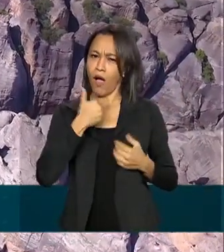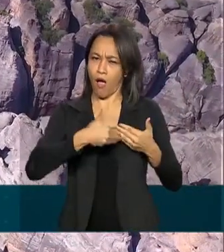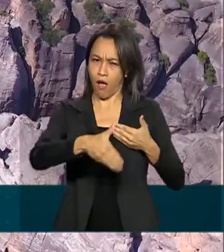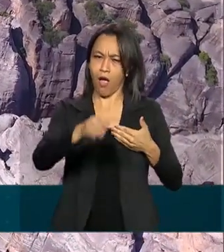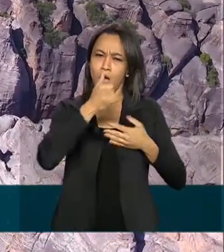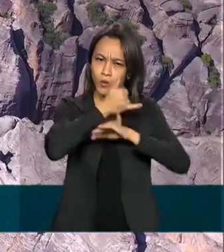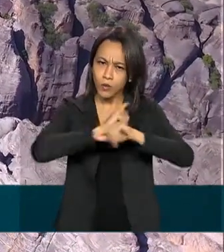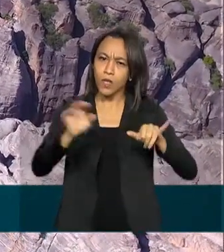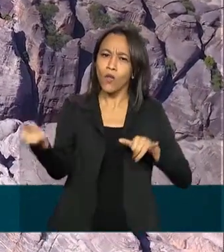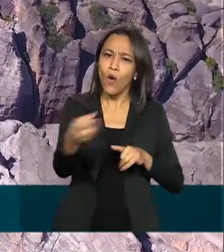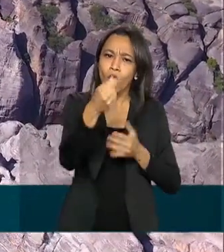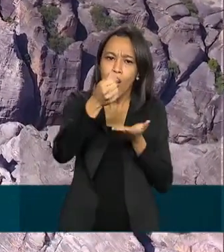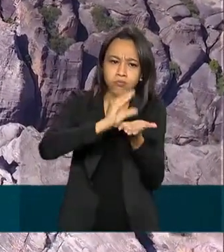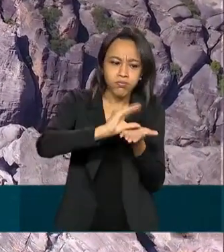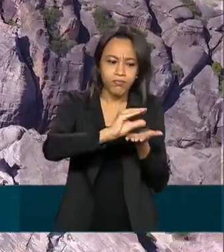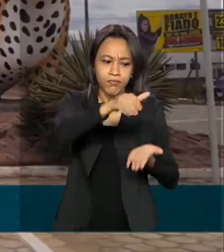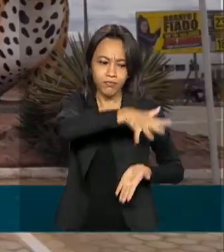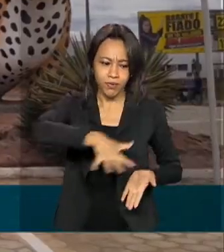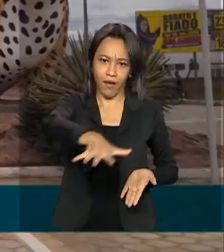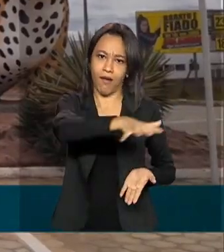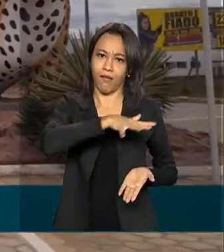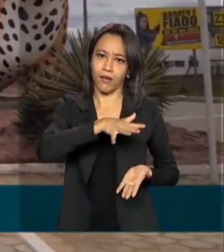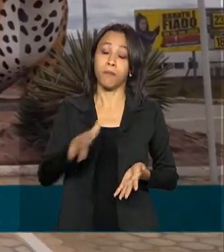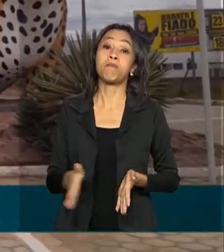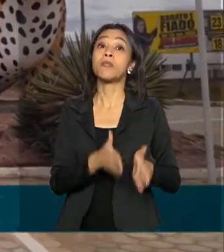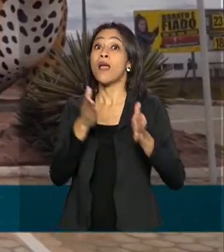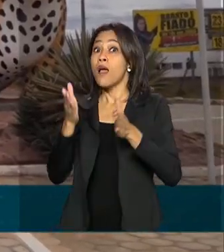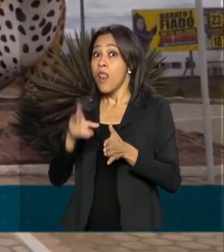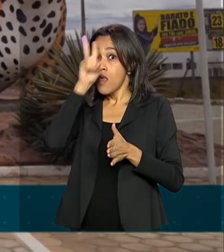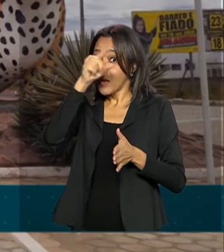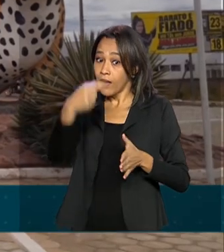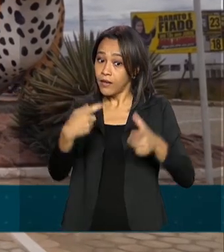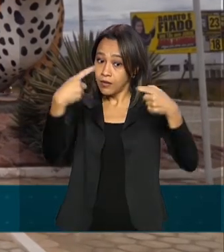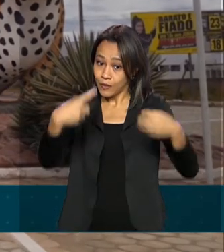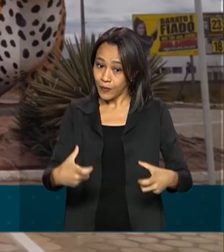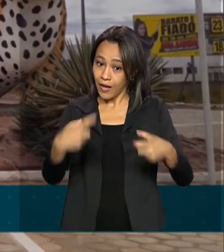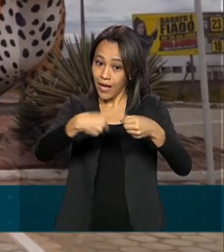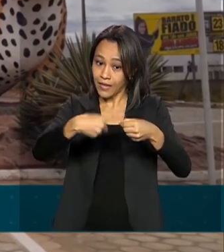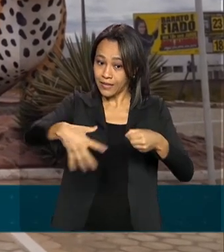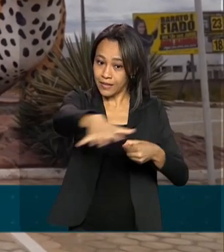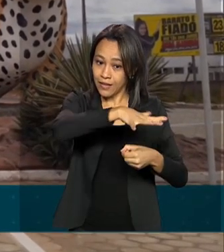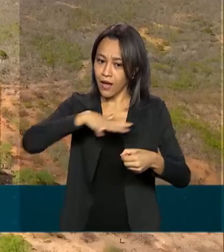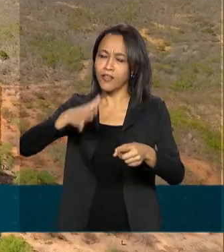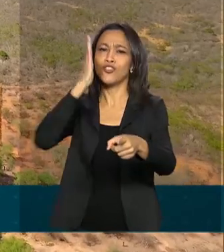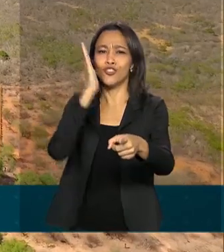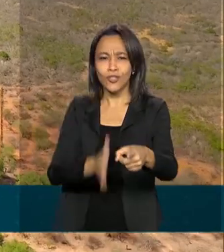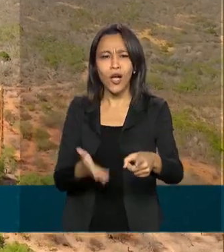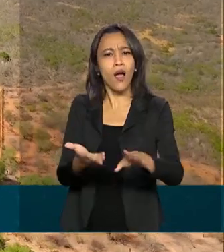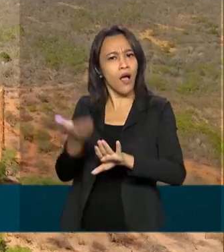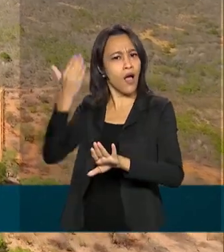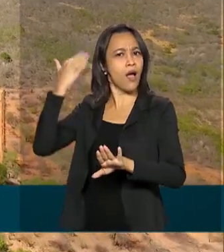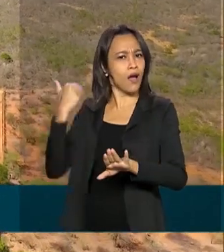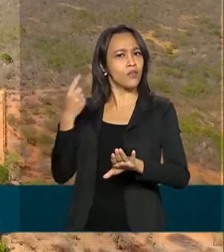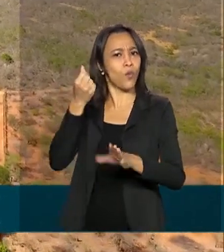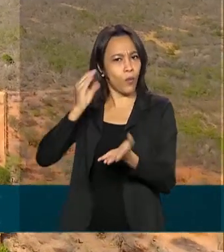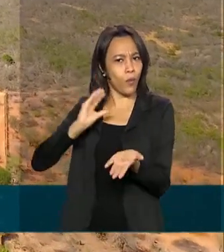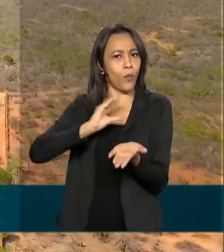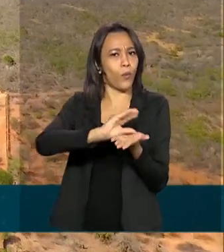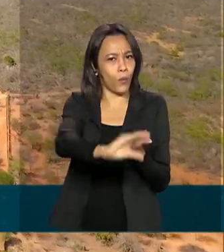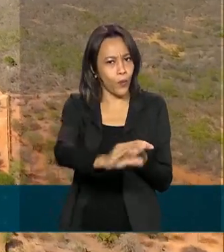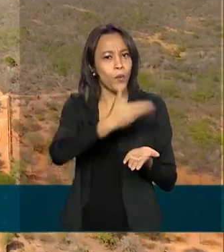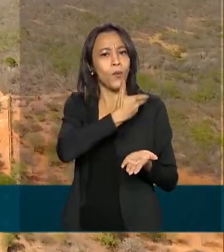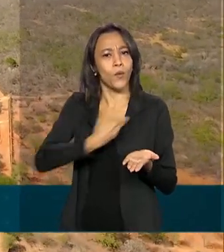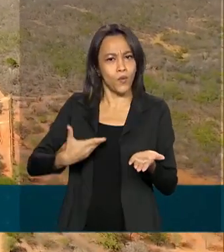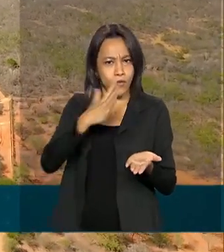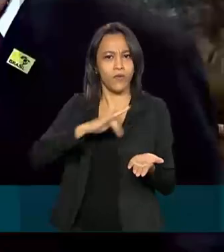novos investimentos aqui para a região. Lembrando que São Raimundo Nonato, a cidade, já foi beneficiada pelo programa Investe Turismo do governo